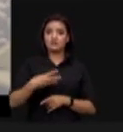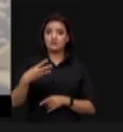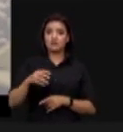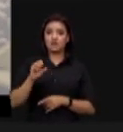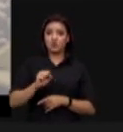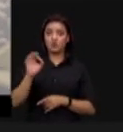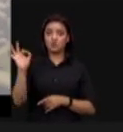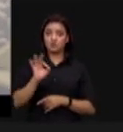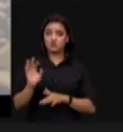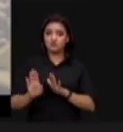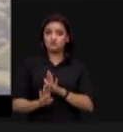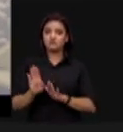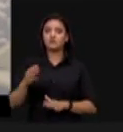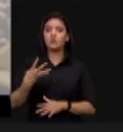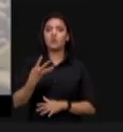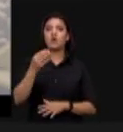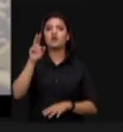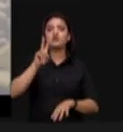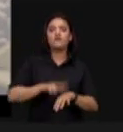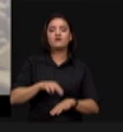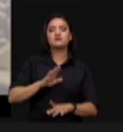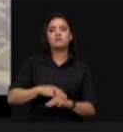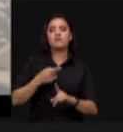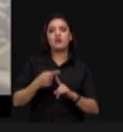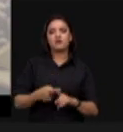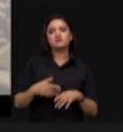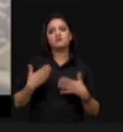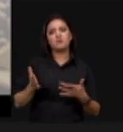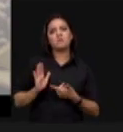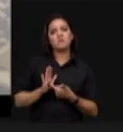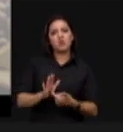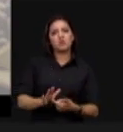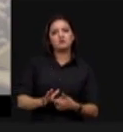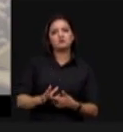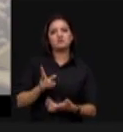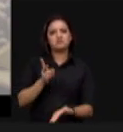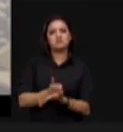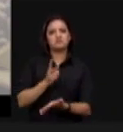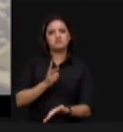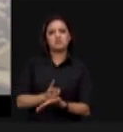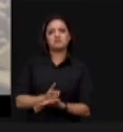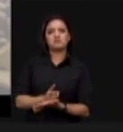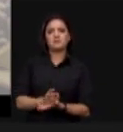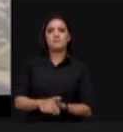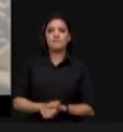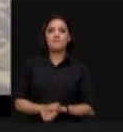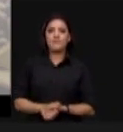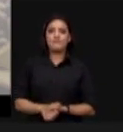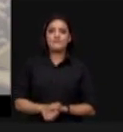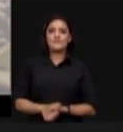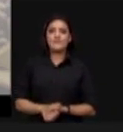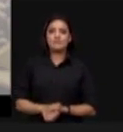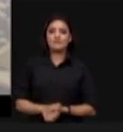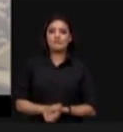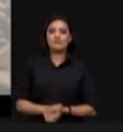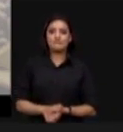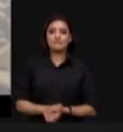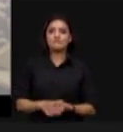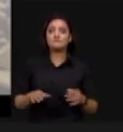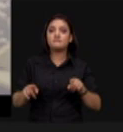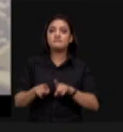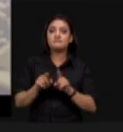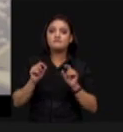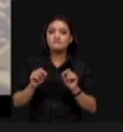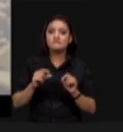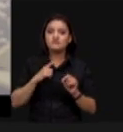quatro vezes mais do que a área plantada. Isso mostra que a tecnologia brasileira realmente é notável. Mas, mais do que isso, é o terra representado pelas colunas